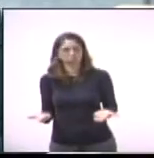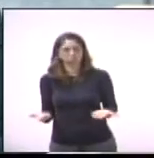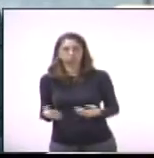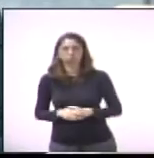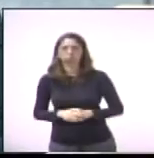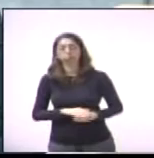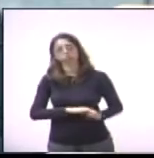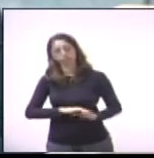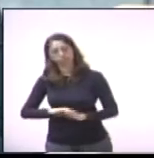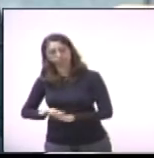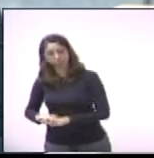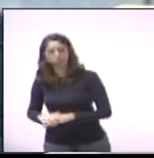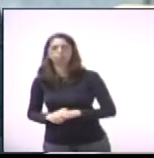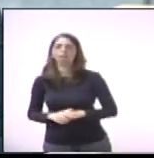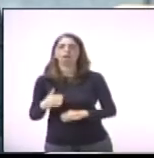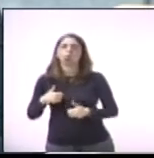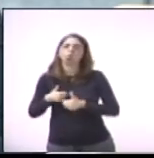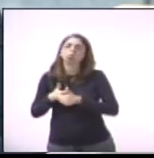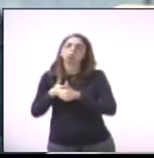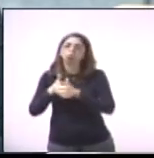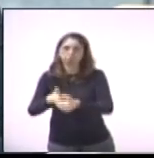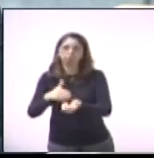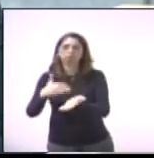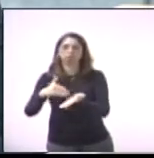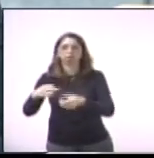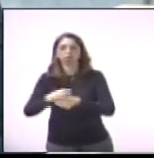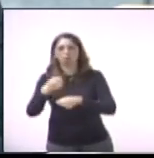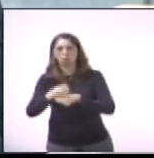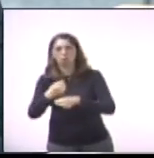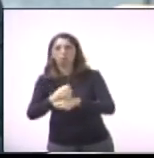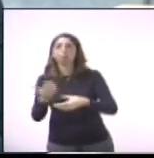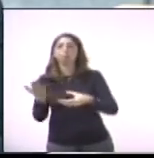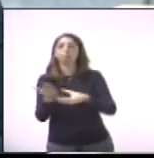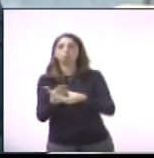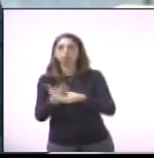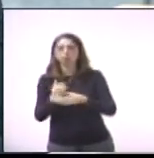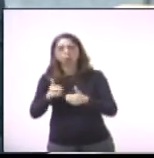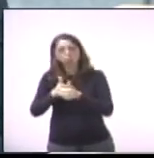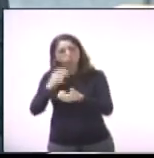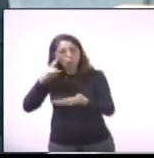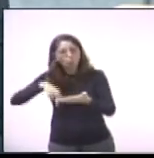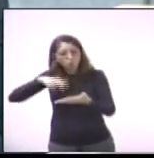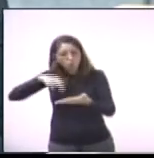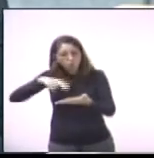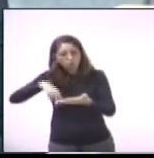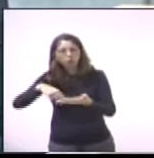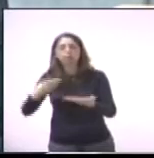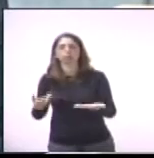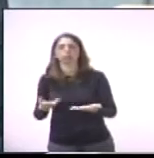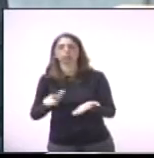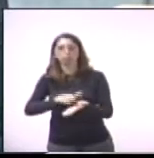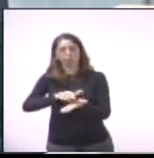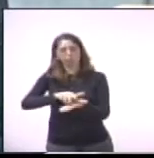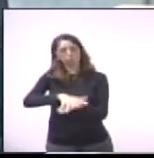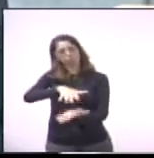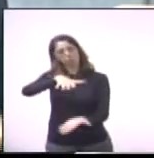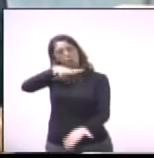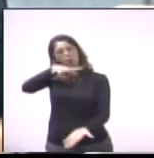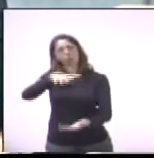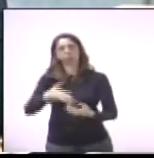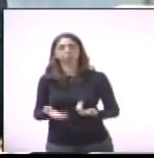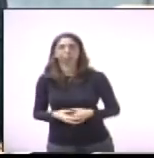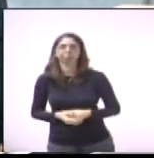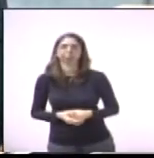Secretaria de Obras, acompanhando o processo, vendo quando começa a realmente sair, não só da fala,